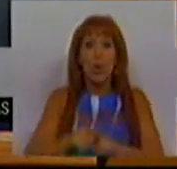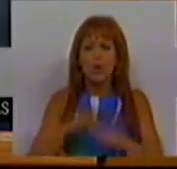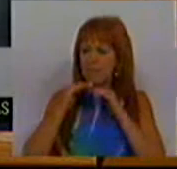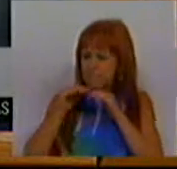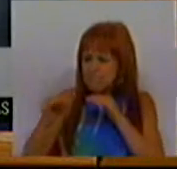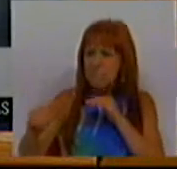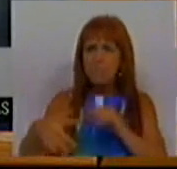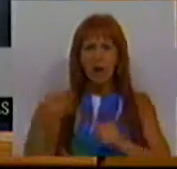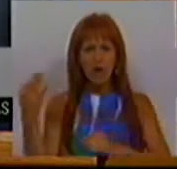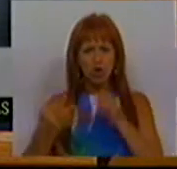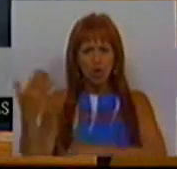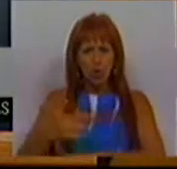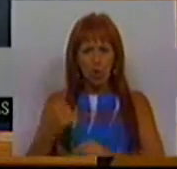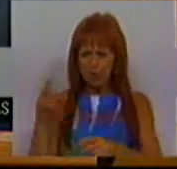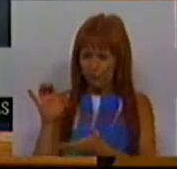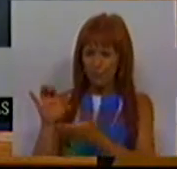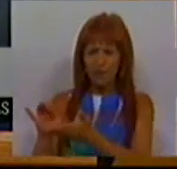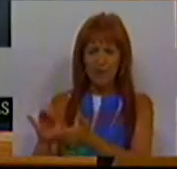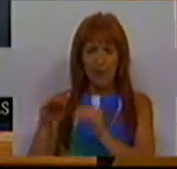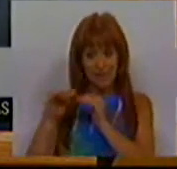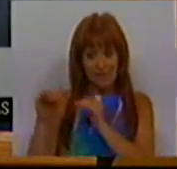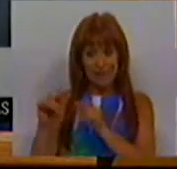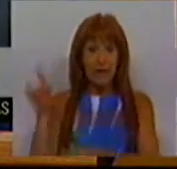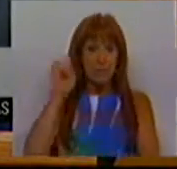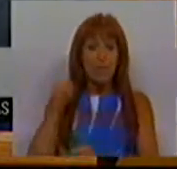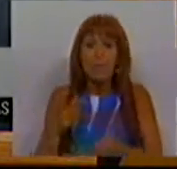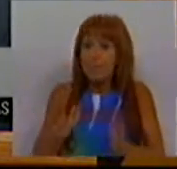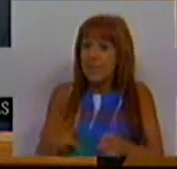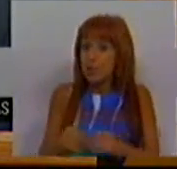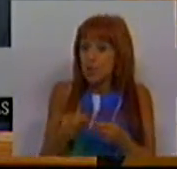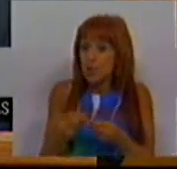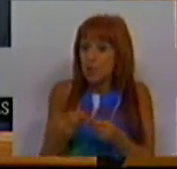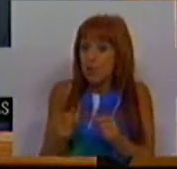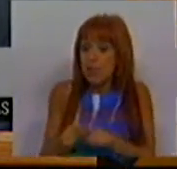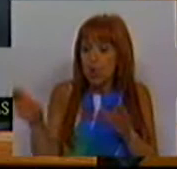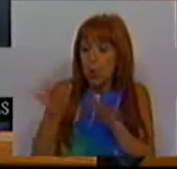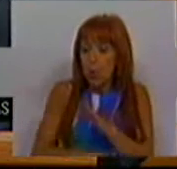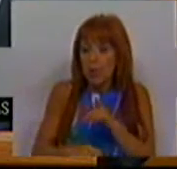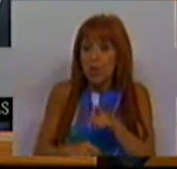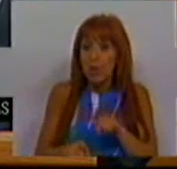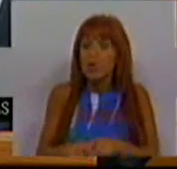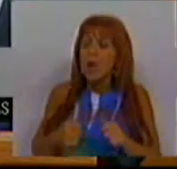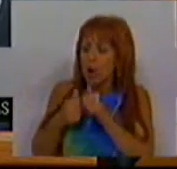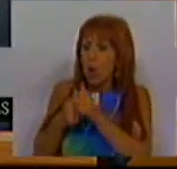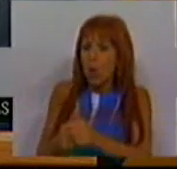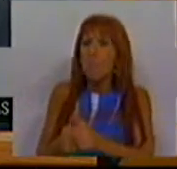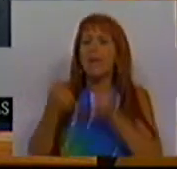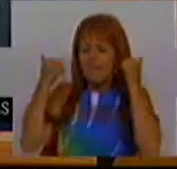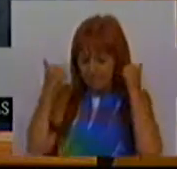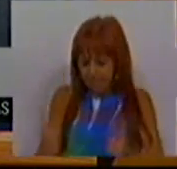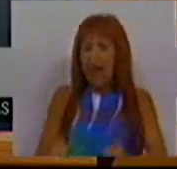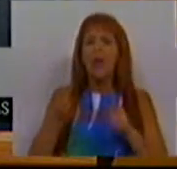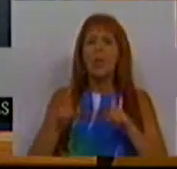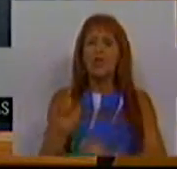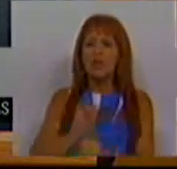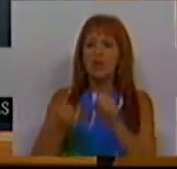estabilidade jurídica e financeira. Sobretudo precisa dos meios e condições para cumprir eficazmente